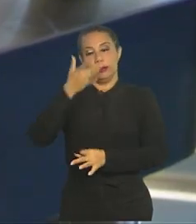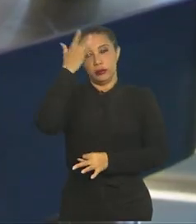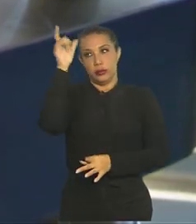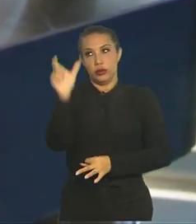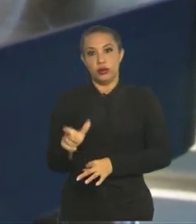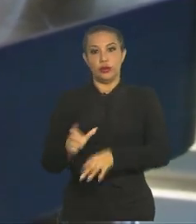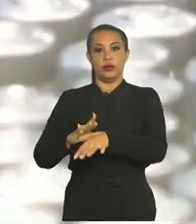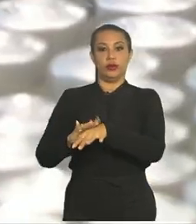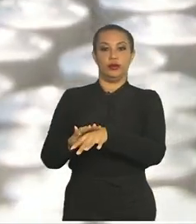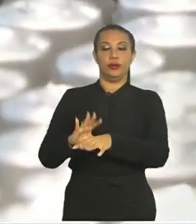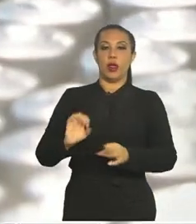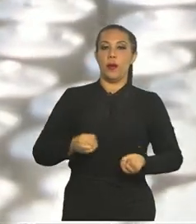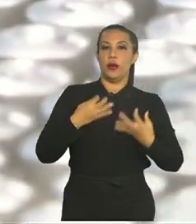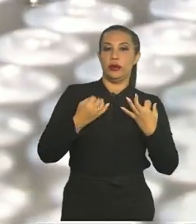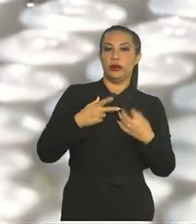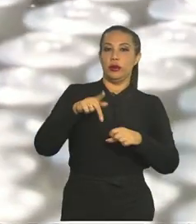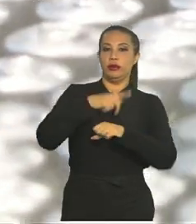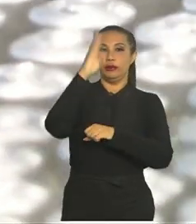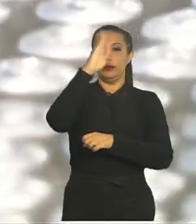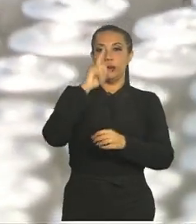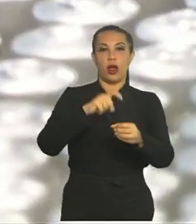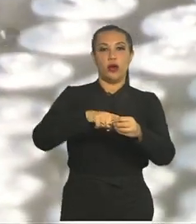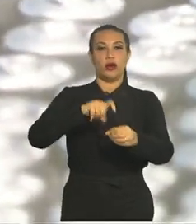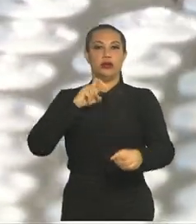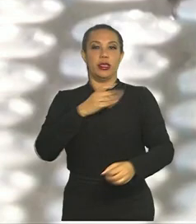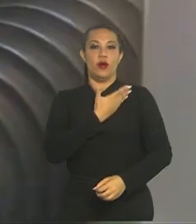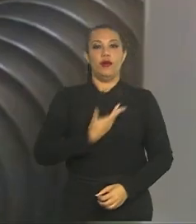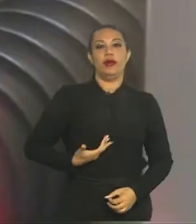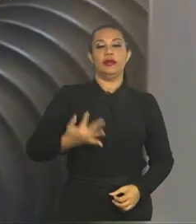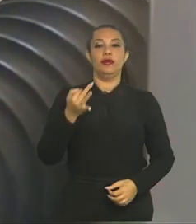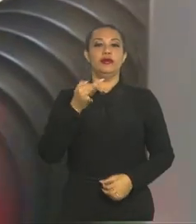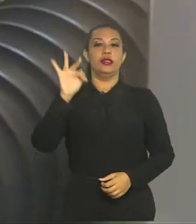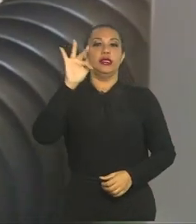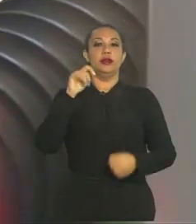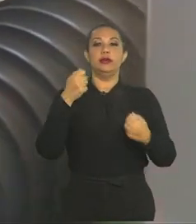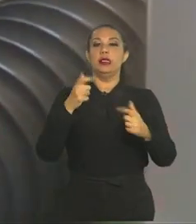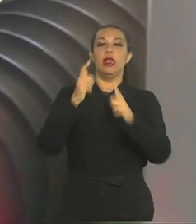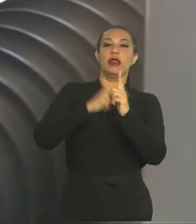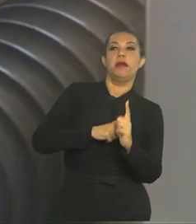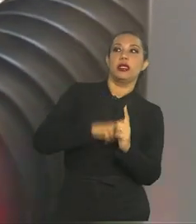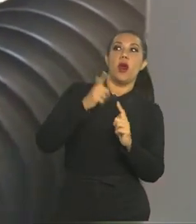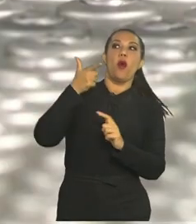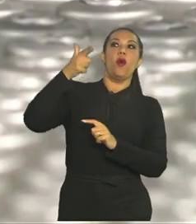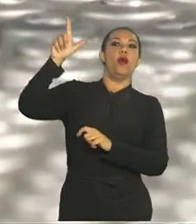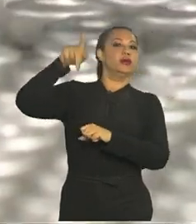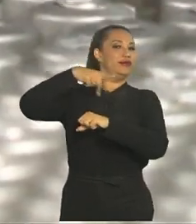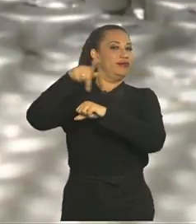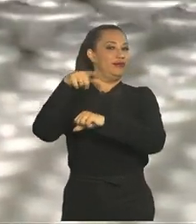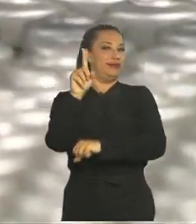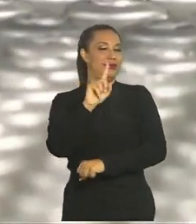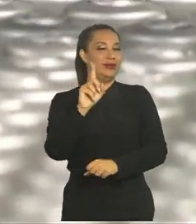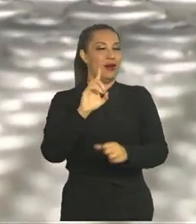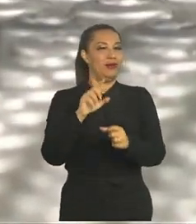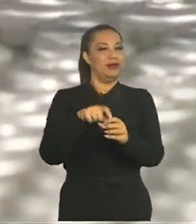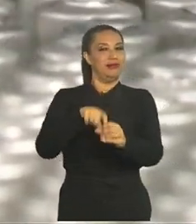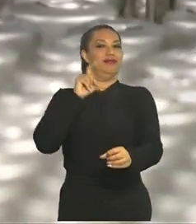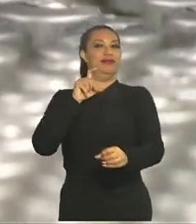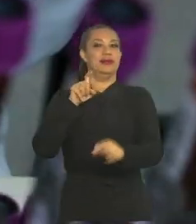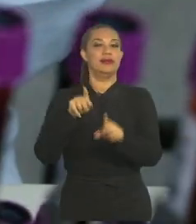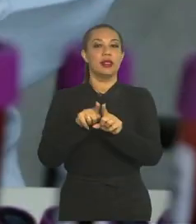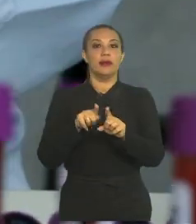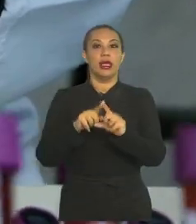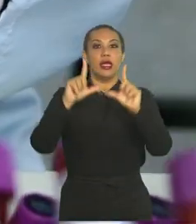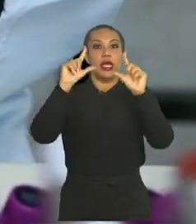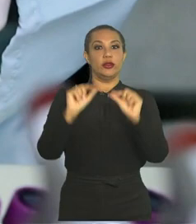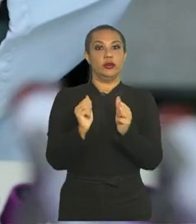produção nacional gera autonomia para o governo federal, que não precisa depender de outros países. E ainda reduz os gastos,